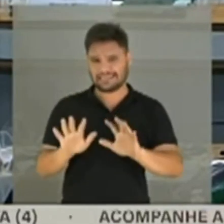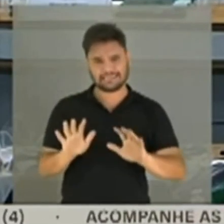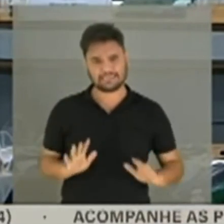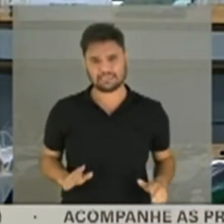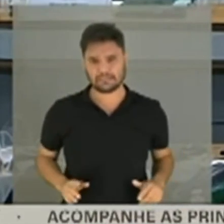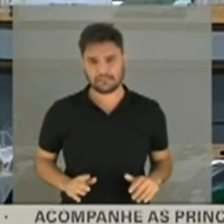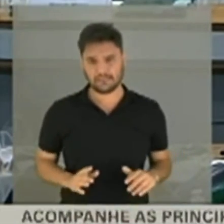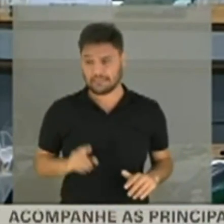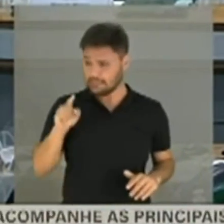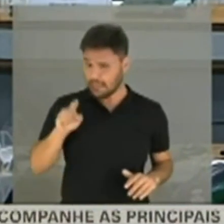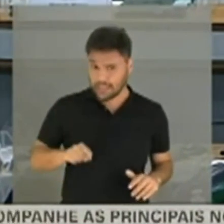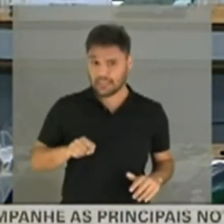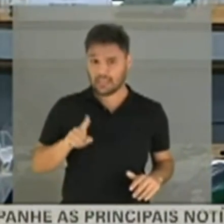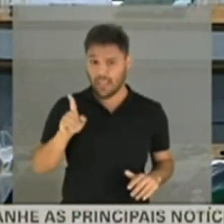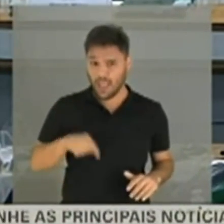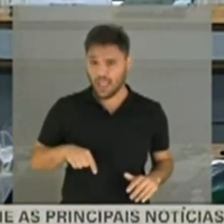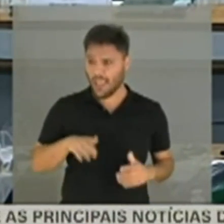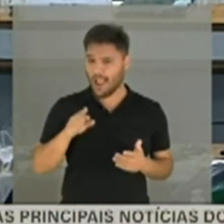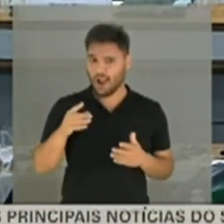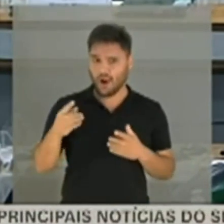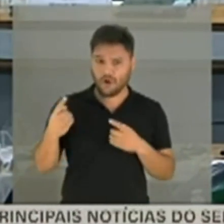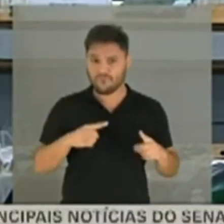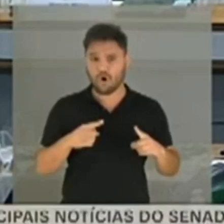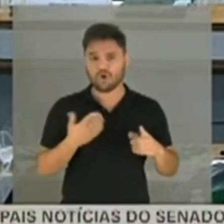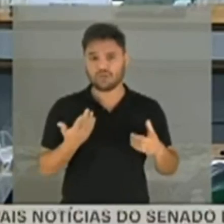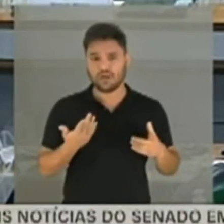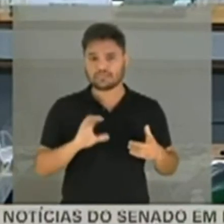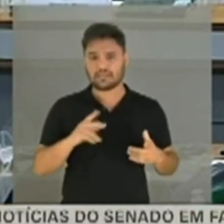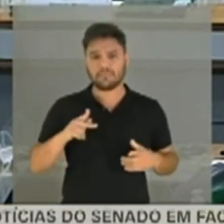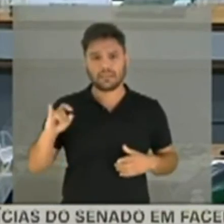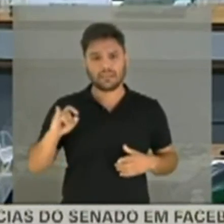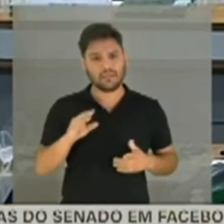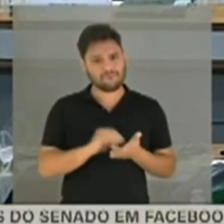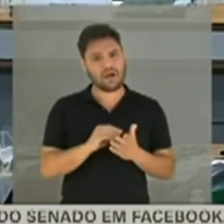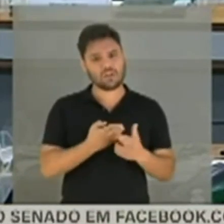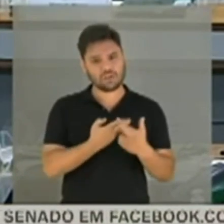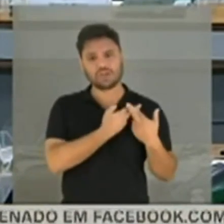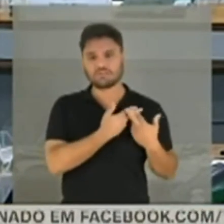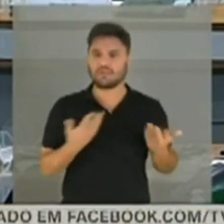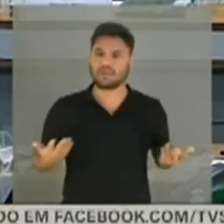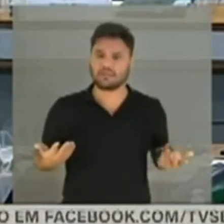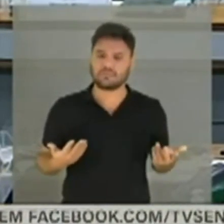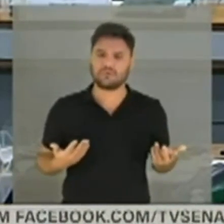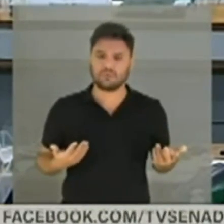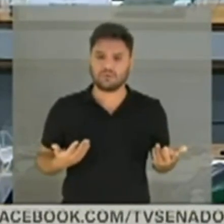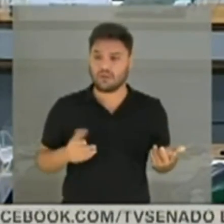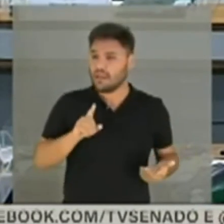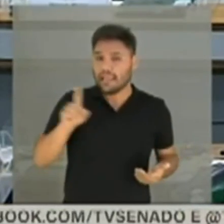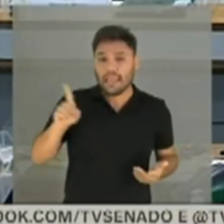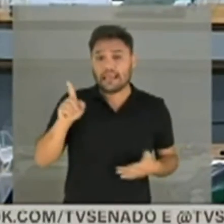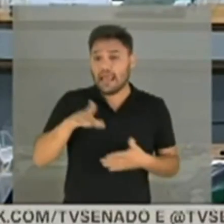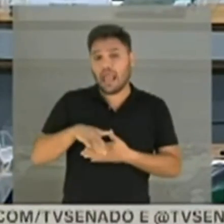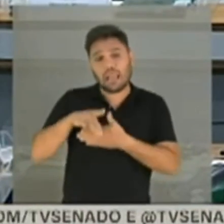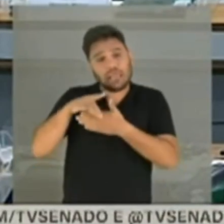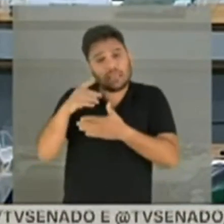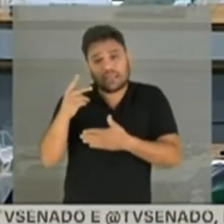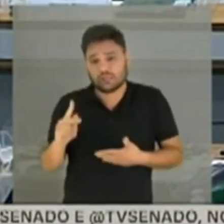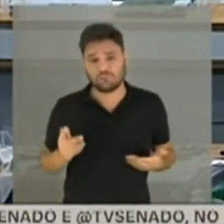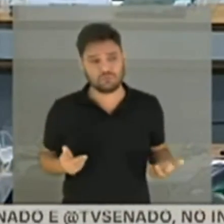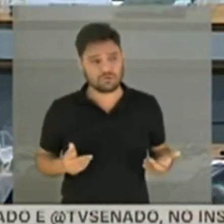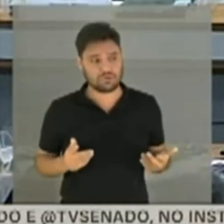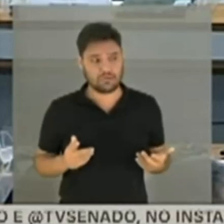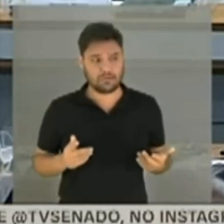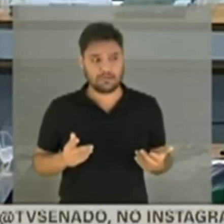tipo. Isso aqui é uma cíntia, essa comissão parlamentar de inquérito. Rodolfo, não generalize. Ele é liderado por Vossa Excelência,